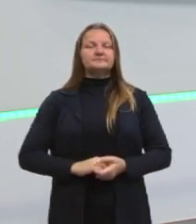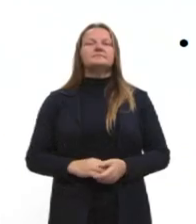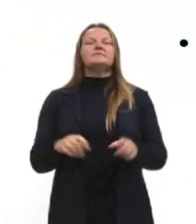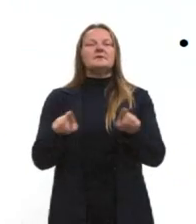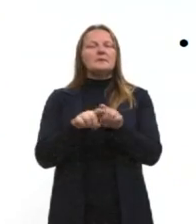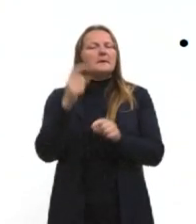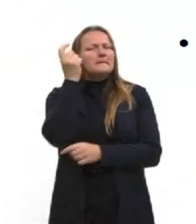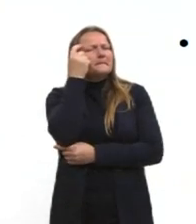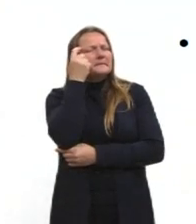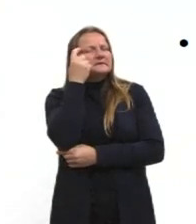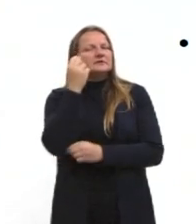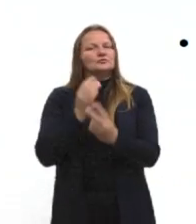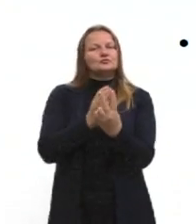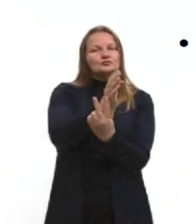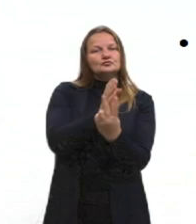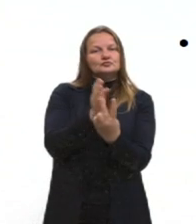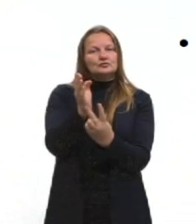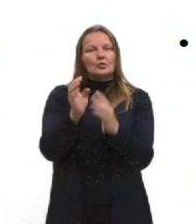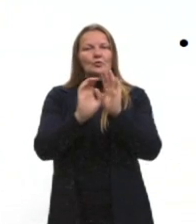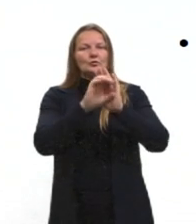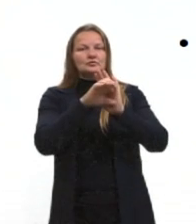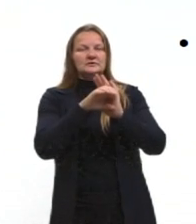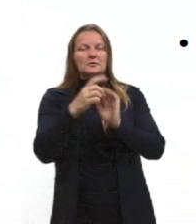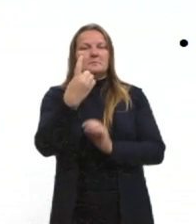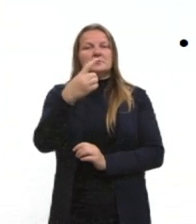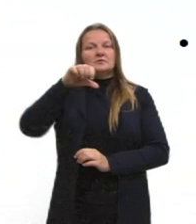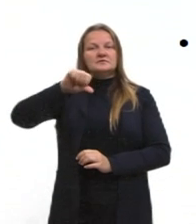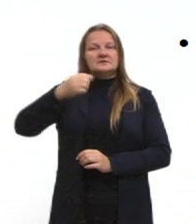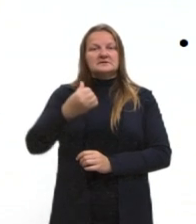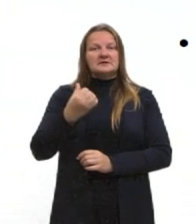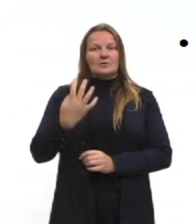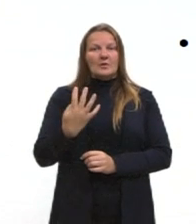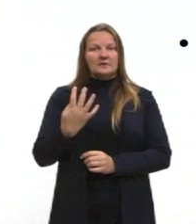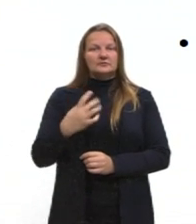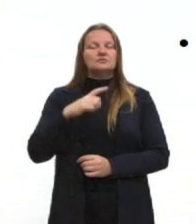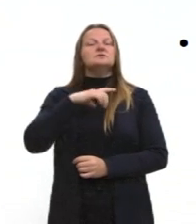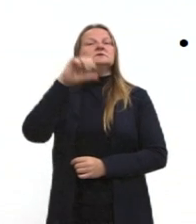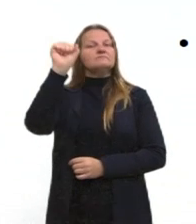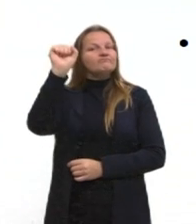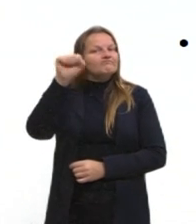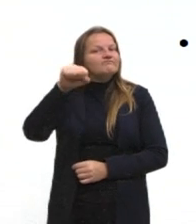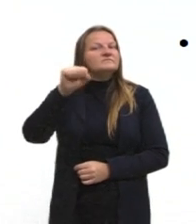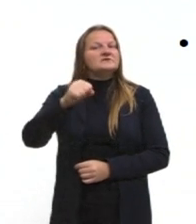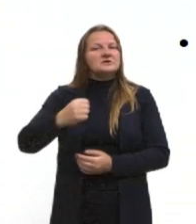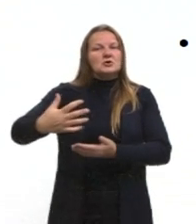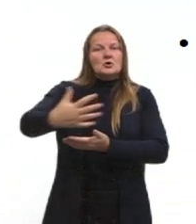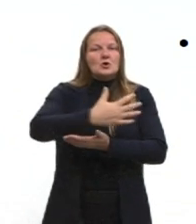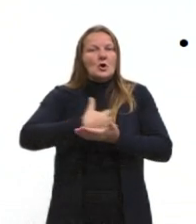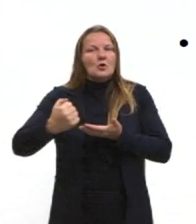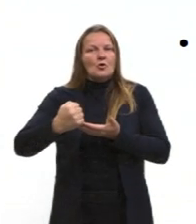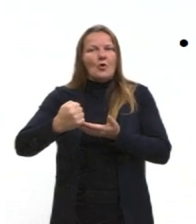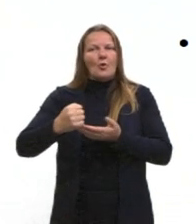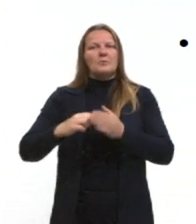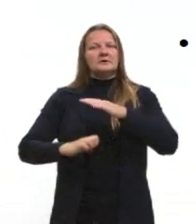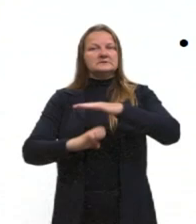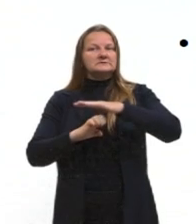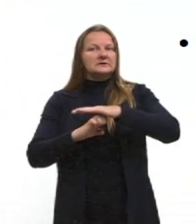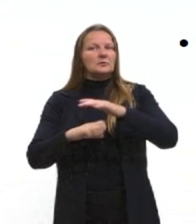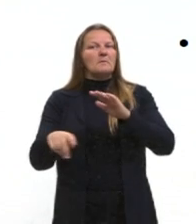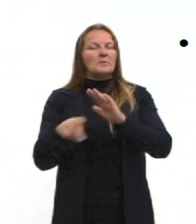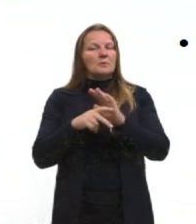pensando nesses dois conceitos, 1964 foi, sim, um golpe de Estado, um golpe